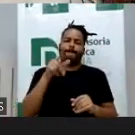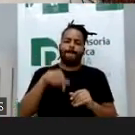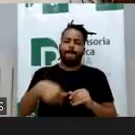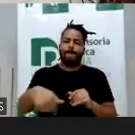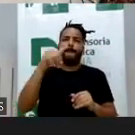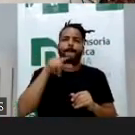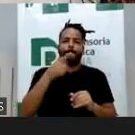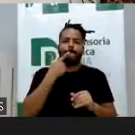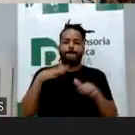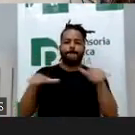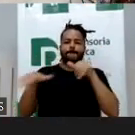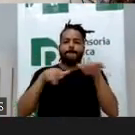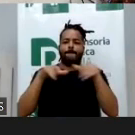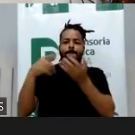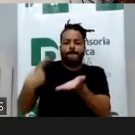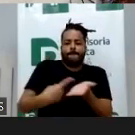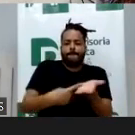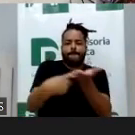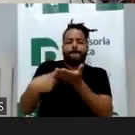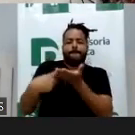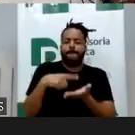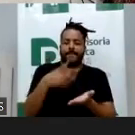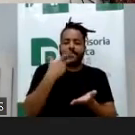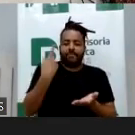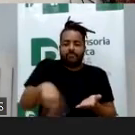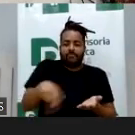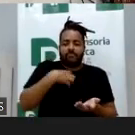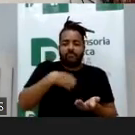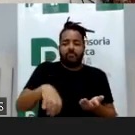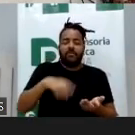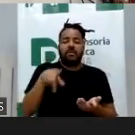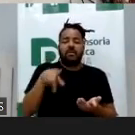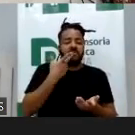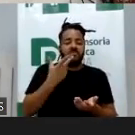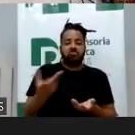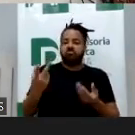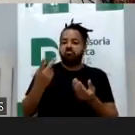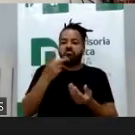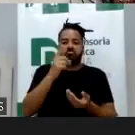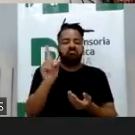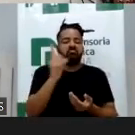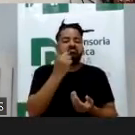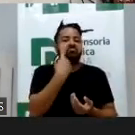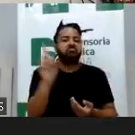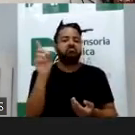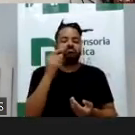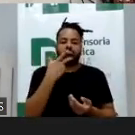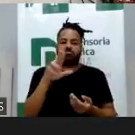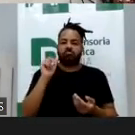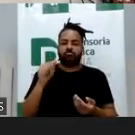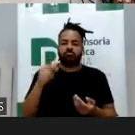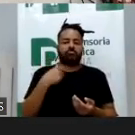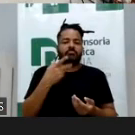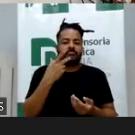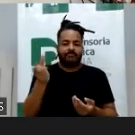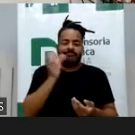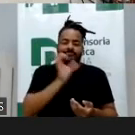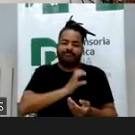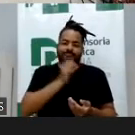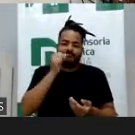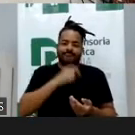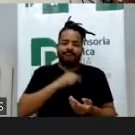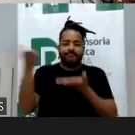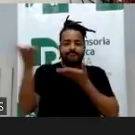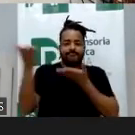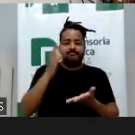conseguir reunir pessoas incríveis em Salvador, eu não recebi nenhum não, para não dizer que eu não recebi um, teve uma colega do Rio que eu